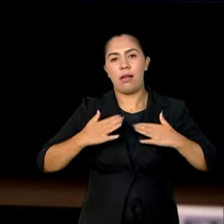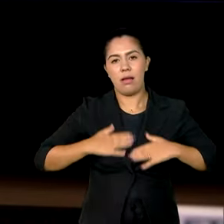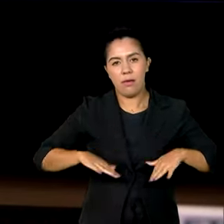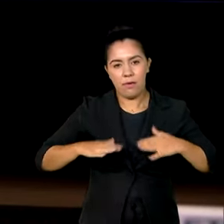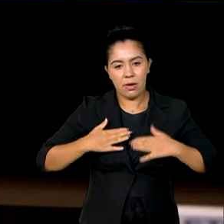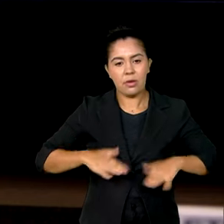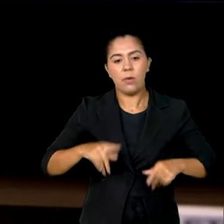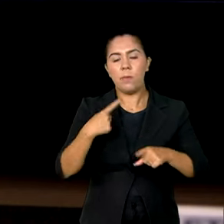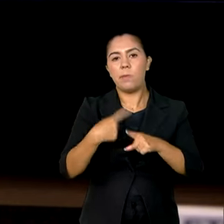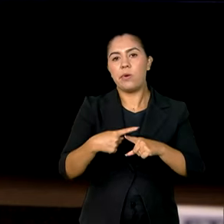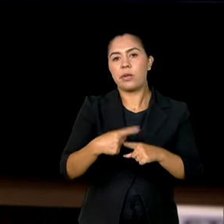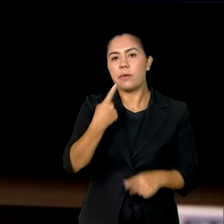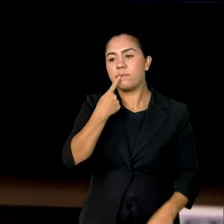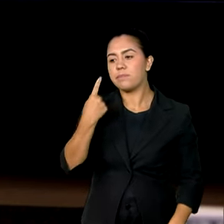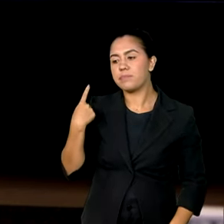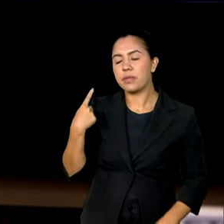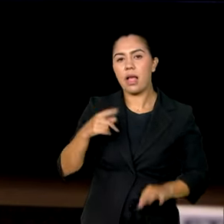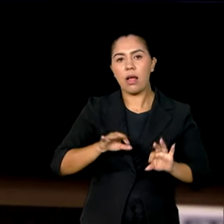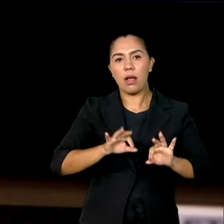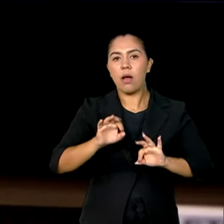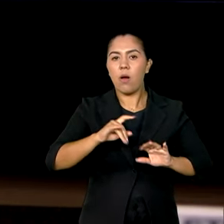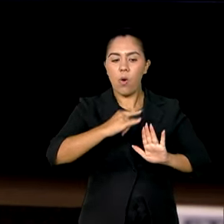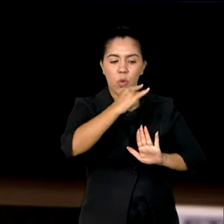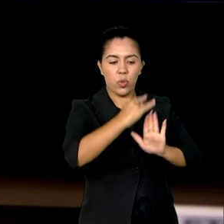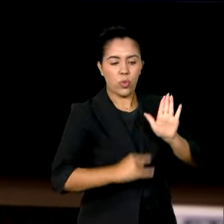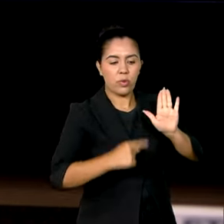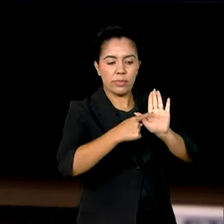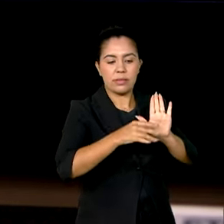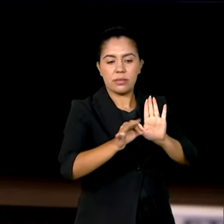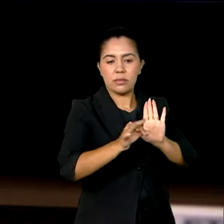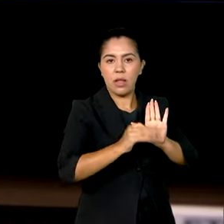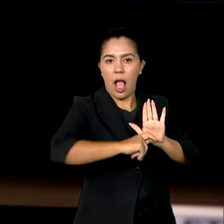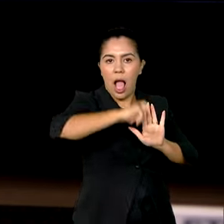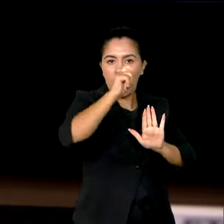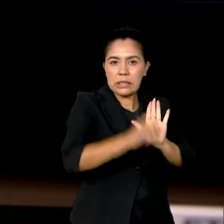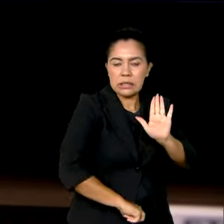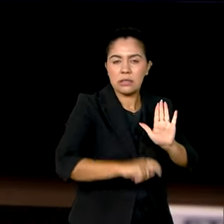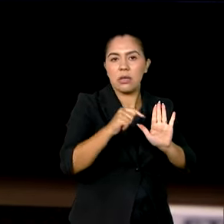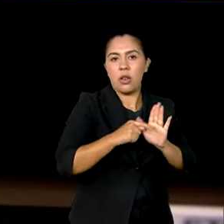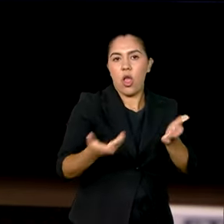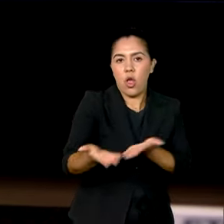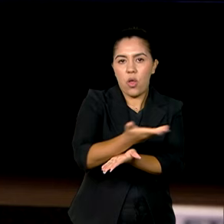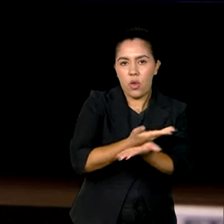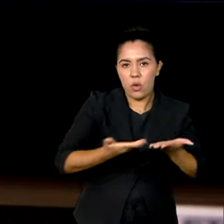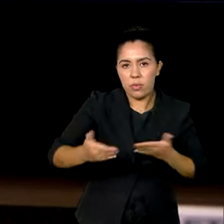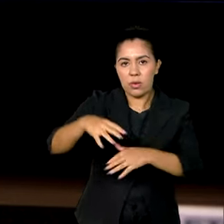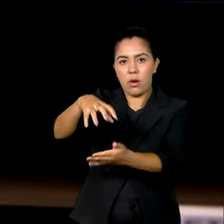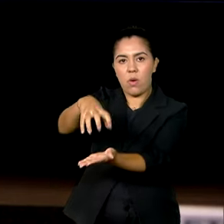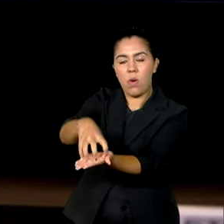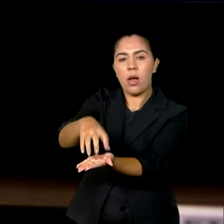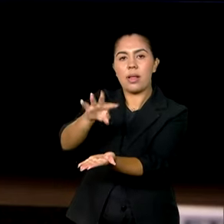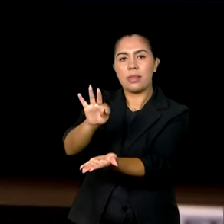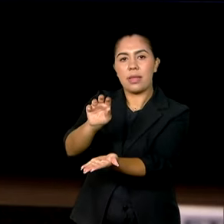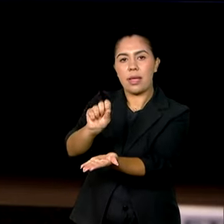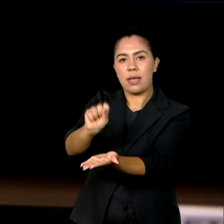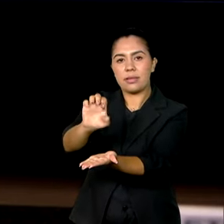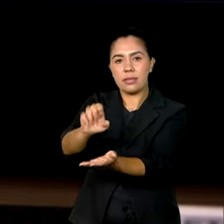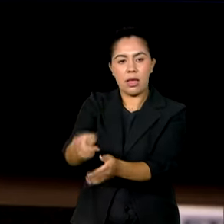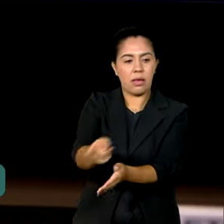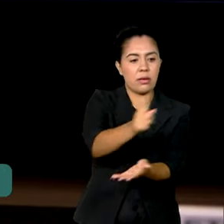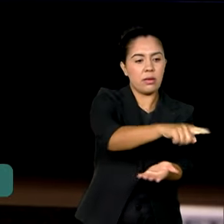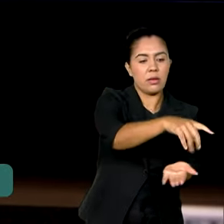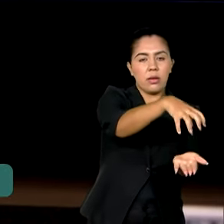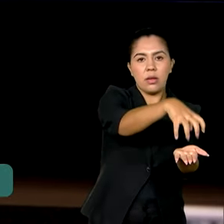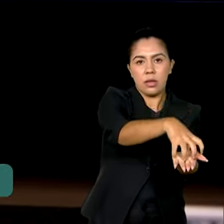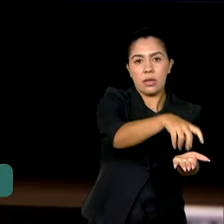Recentemente, assinamos um termo de colaboração com o TSE e o Ministério da Justiça e Segurança Pública, no